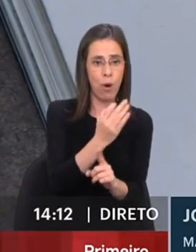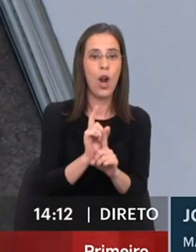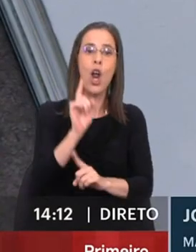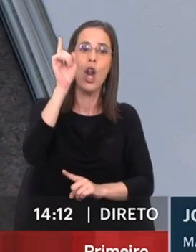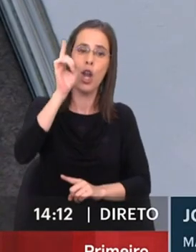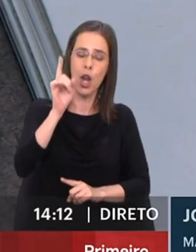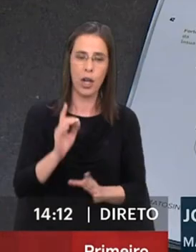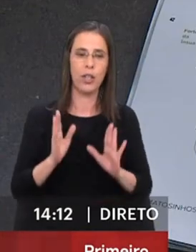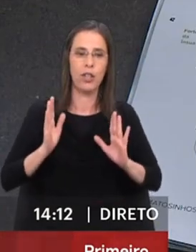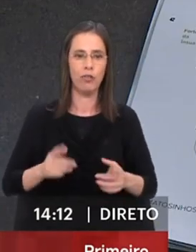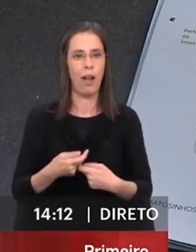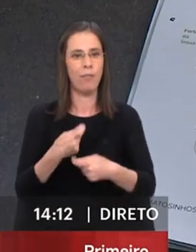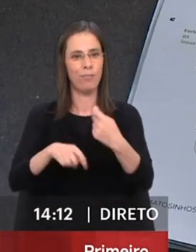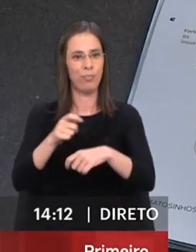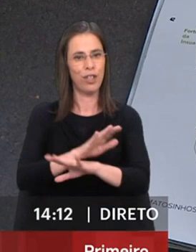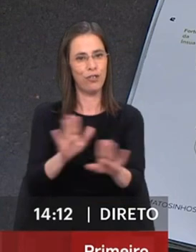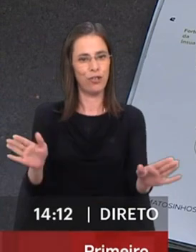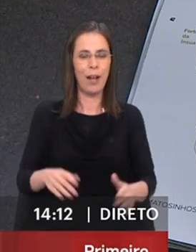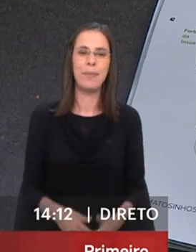e que já está nas bancas.